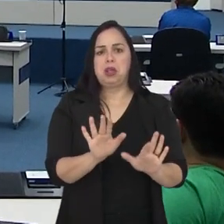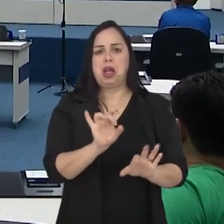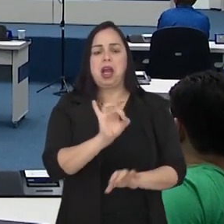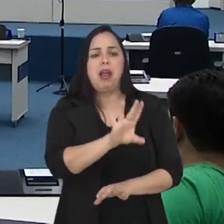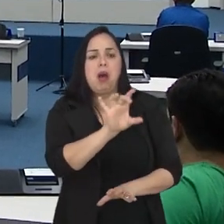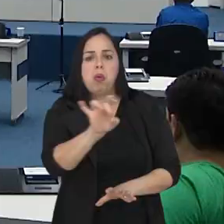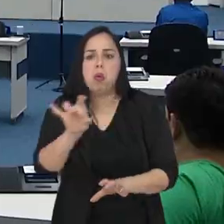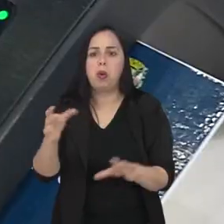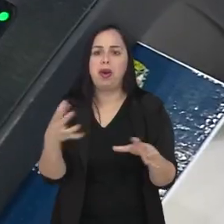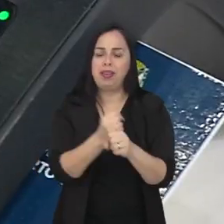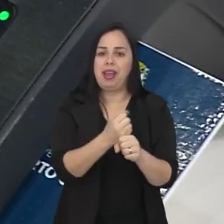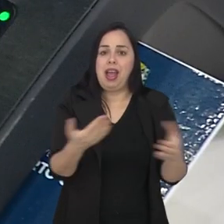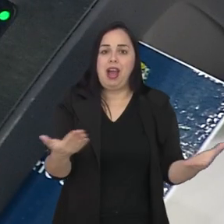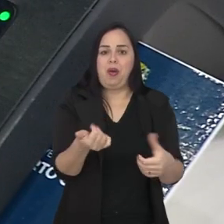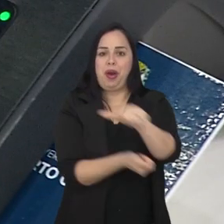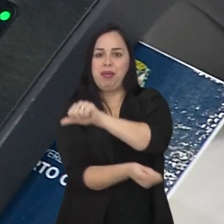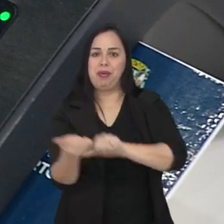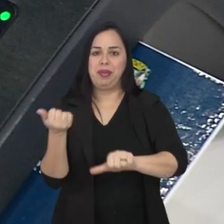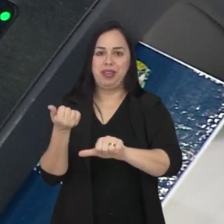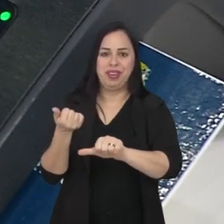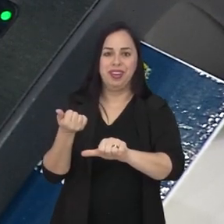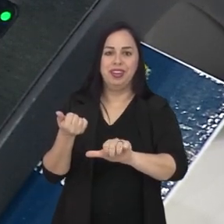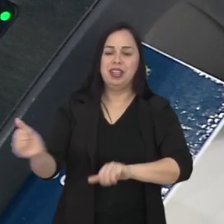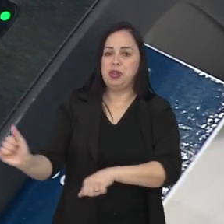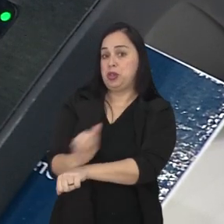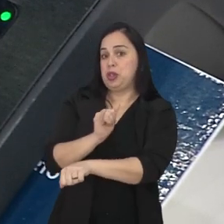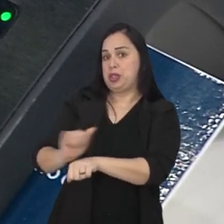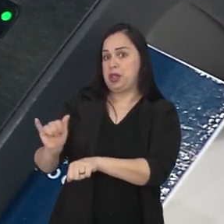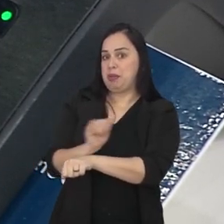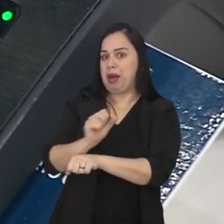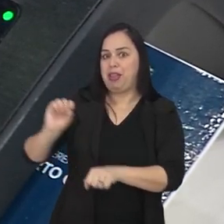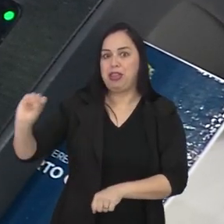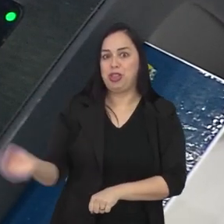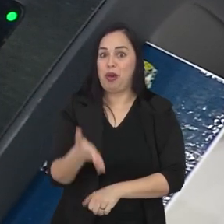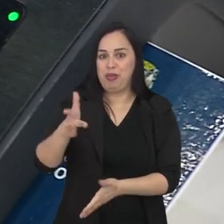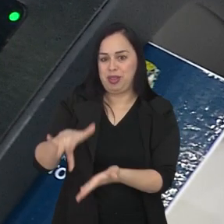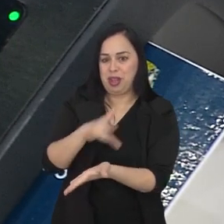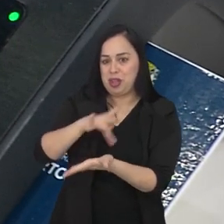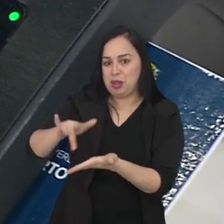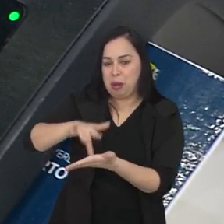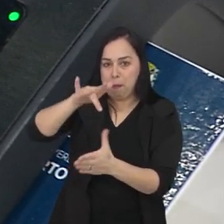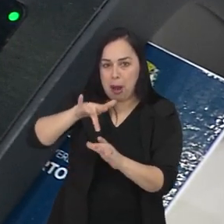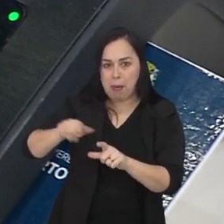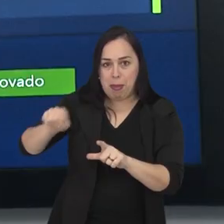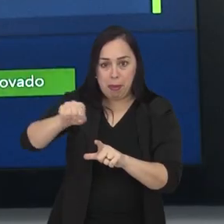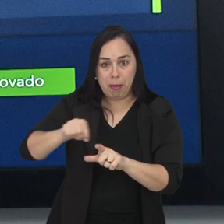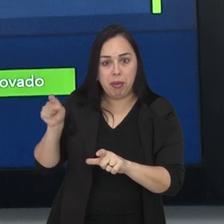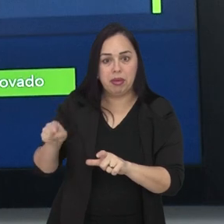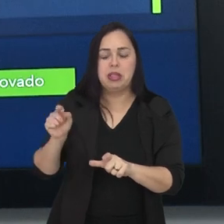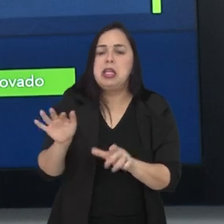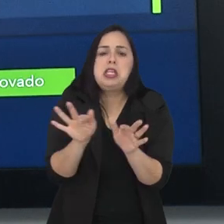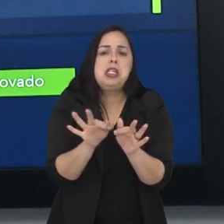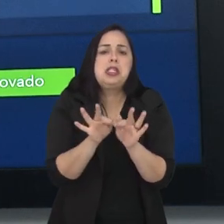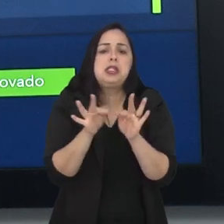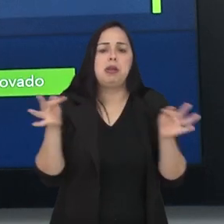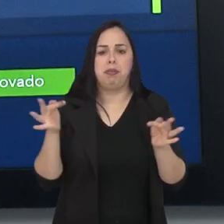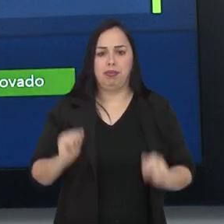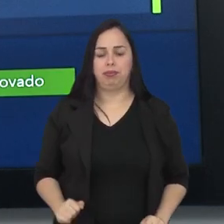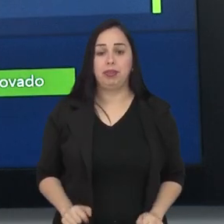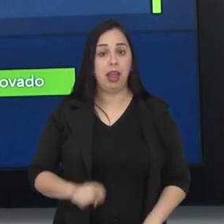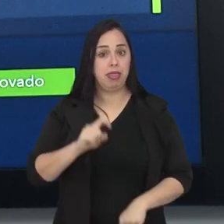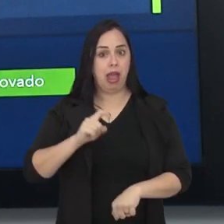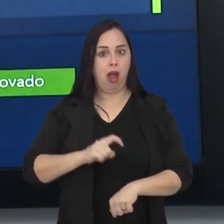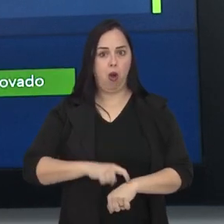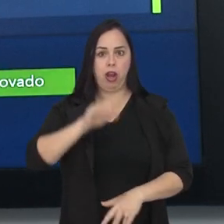de maneira manual. Agora, com o novo sistema, tudo será feito de forma digital. O processo é bem